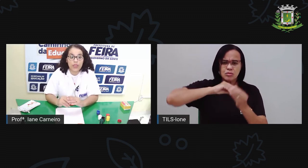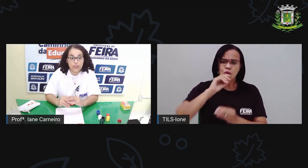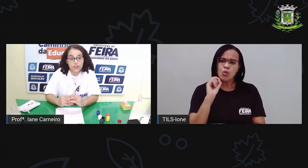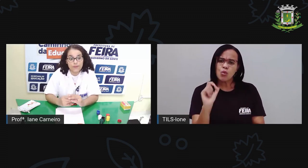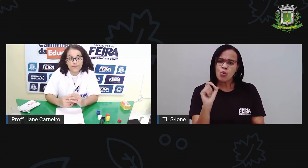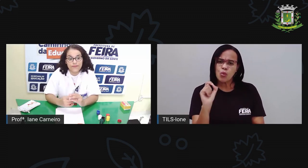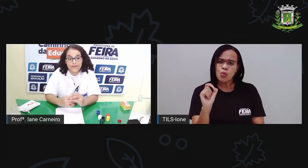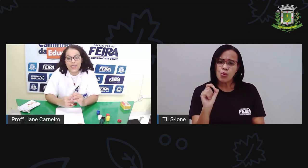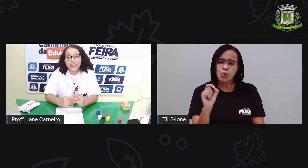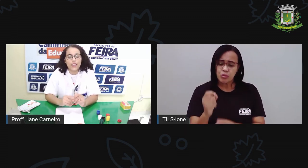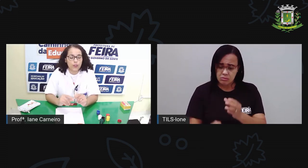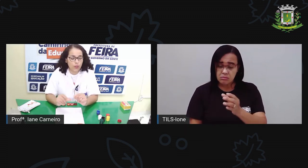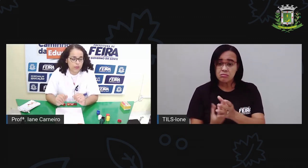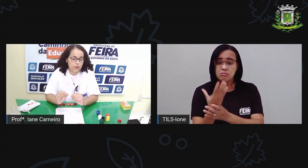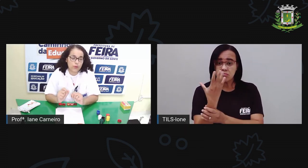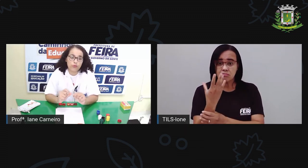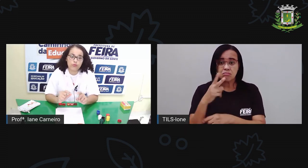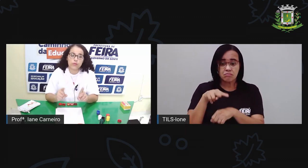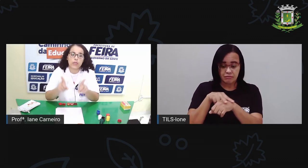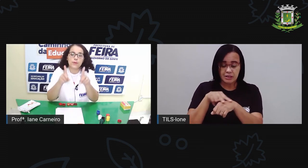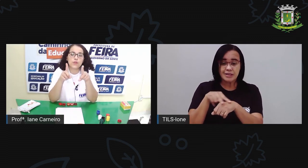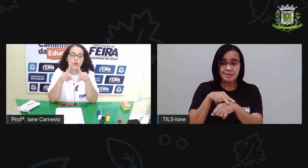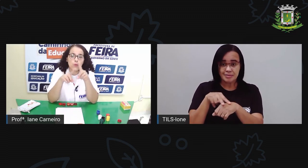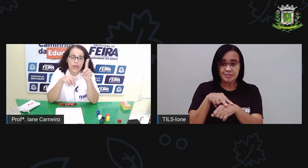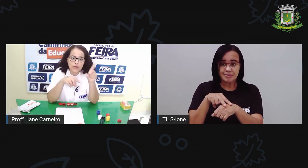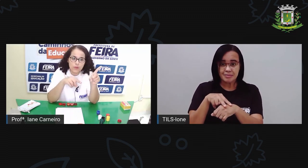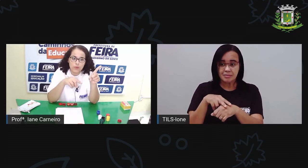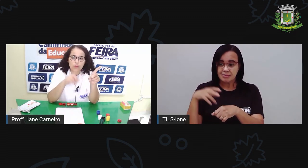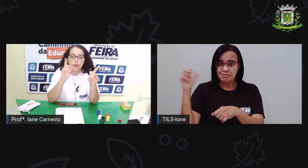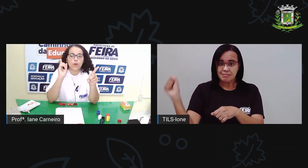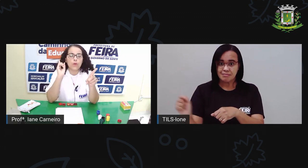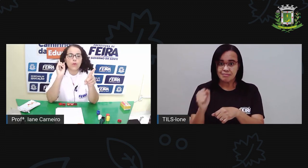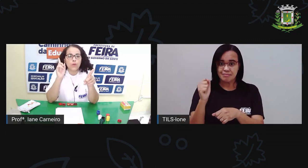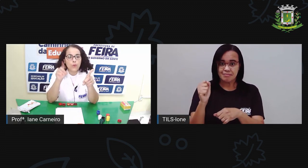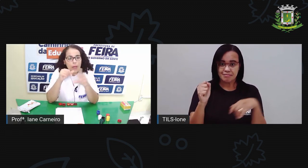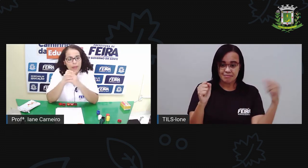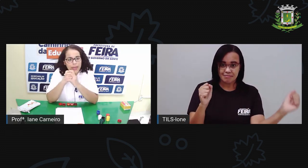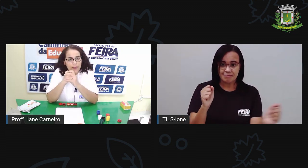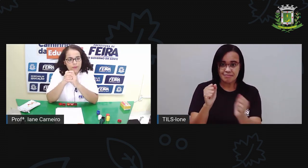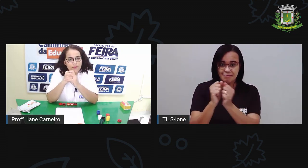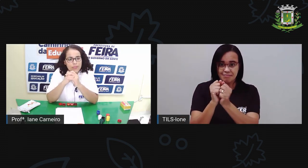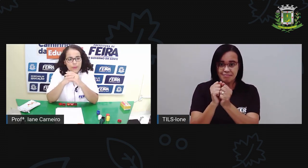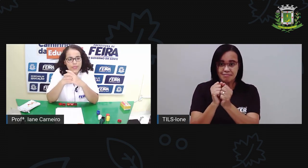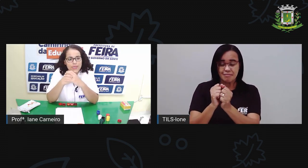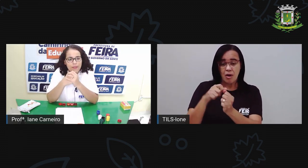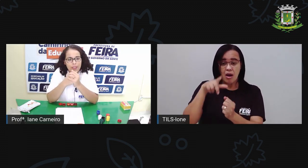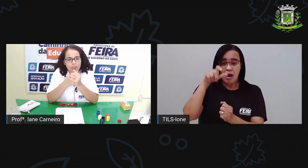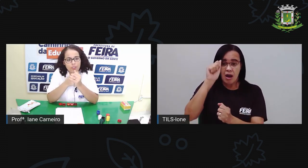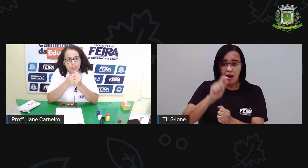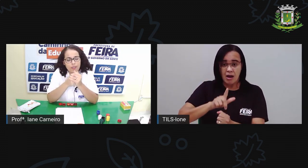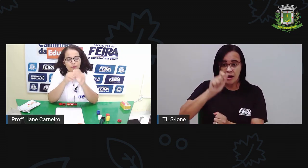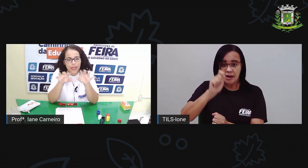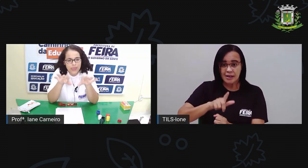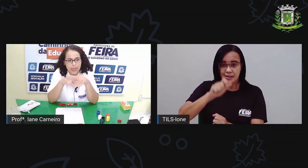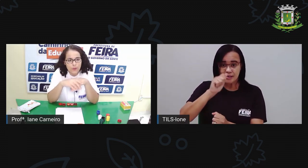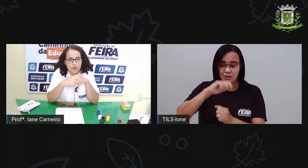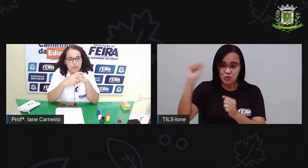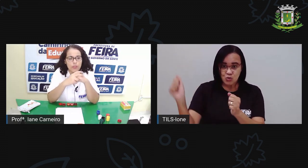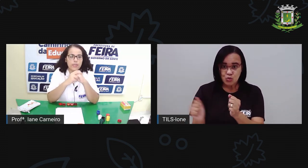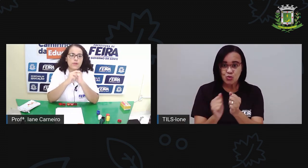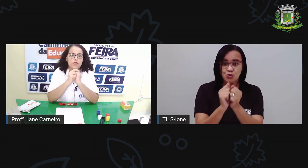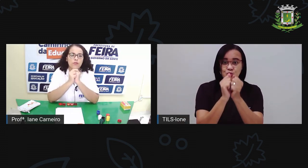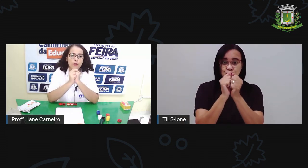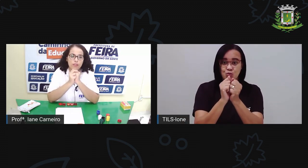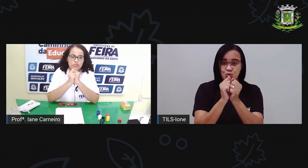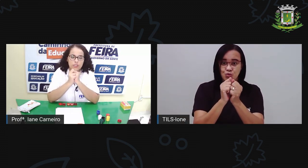obter o verde? Nós juntamos o azul com o amarelo. Vamos ver se dá verde? Faz aí a sua